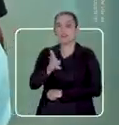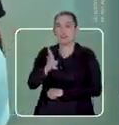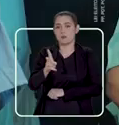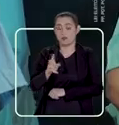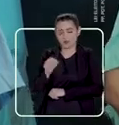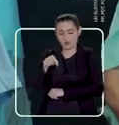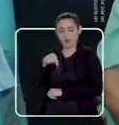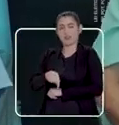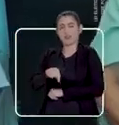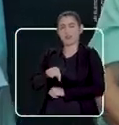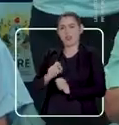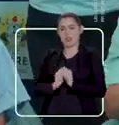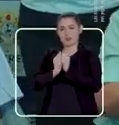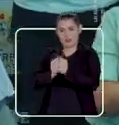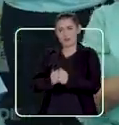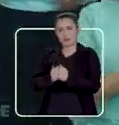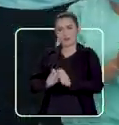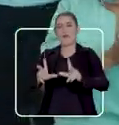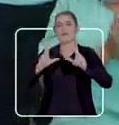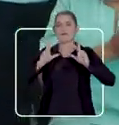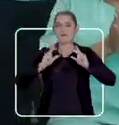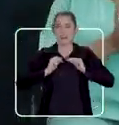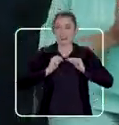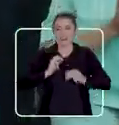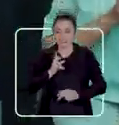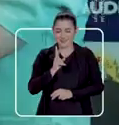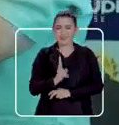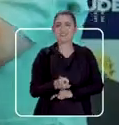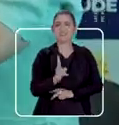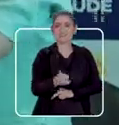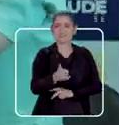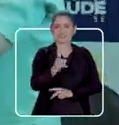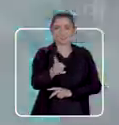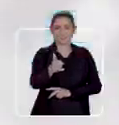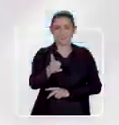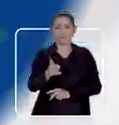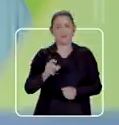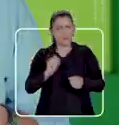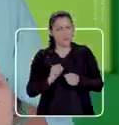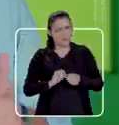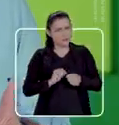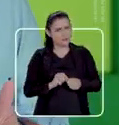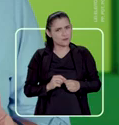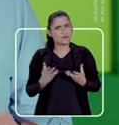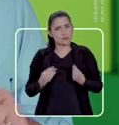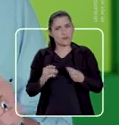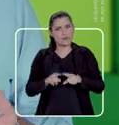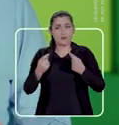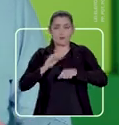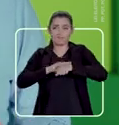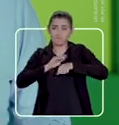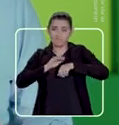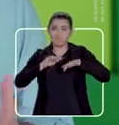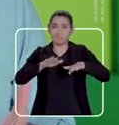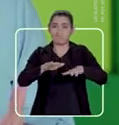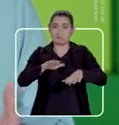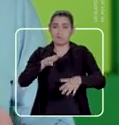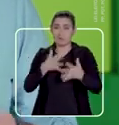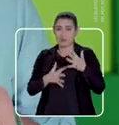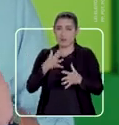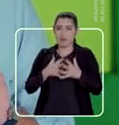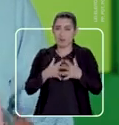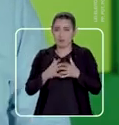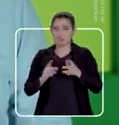sempre esteve aqui do nosso lado, merece seguir em frente. Fizemos muito, mas a pandemia me